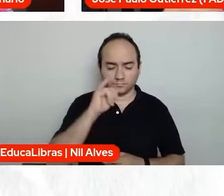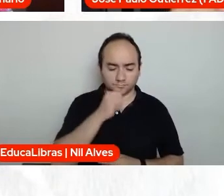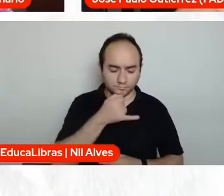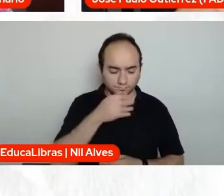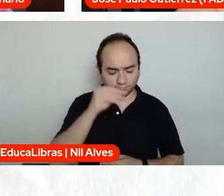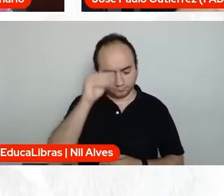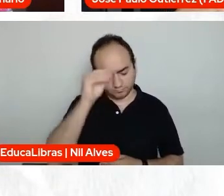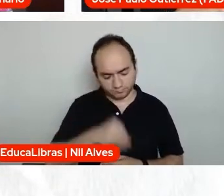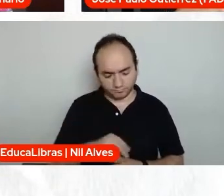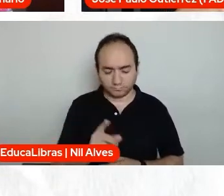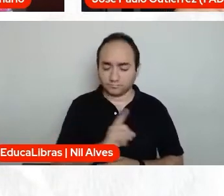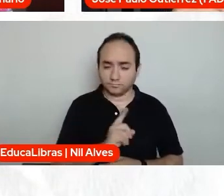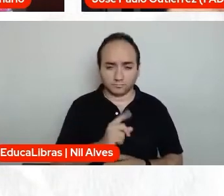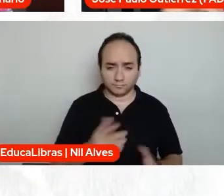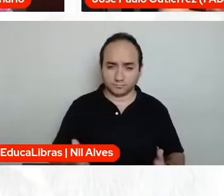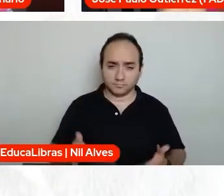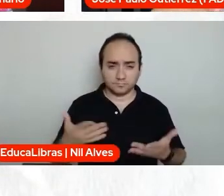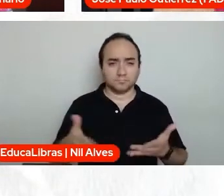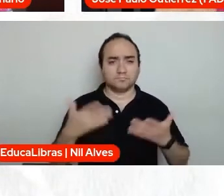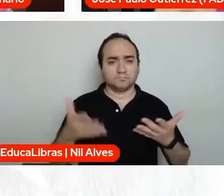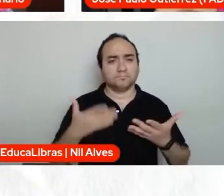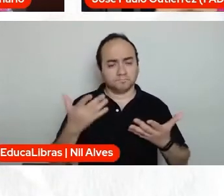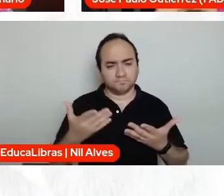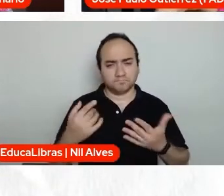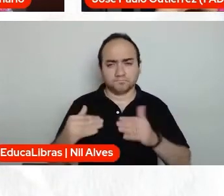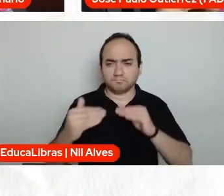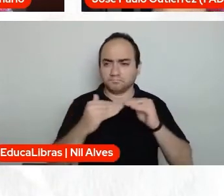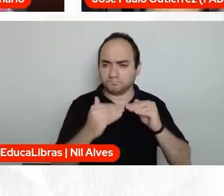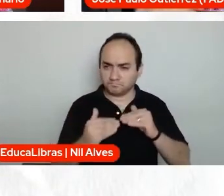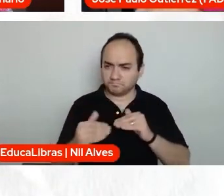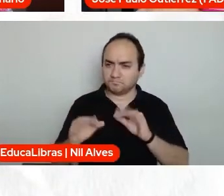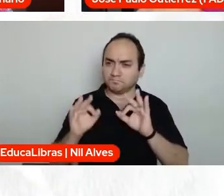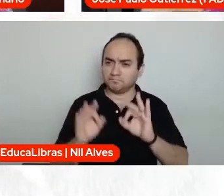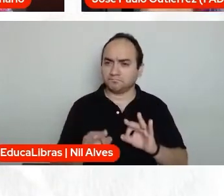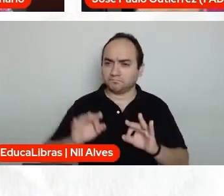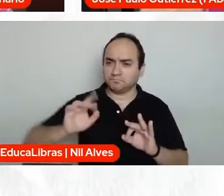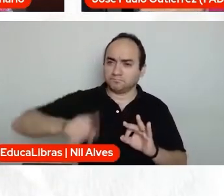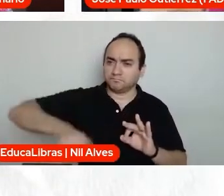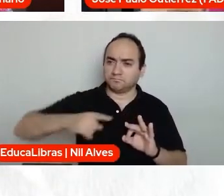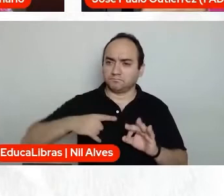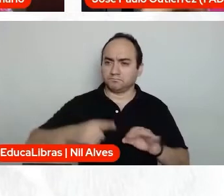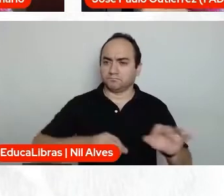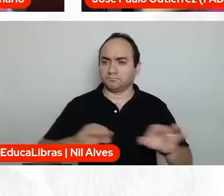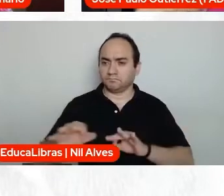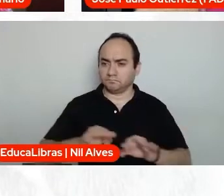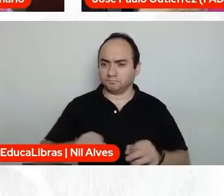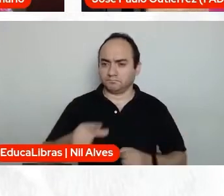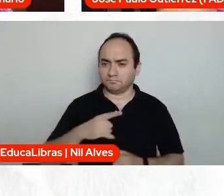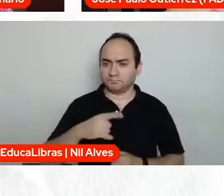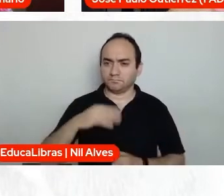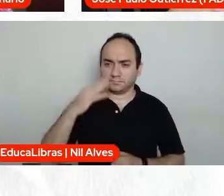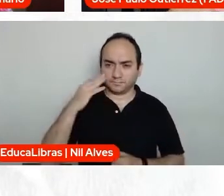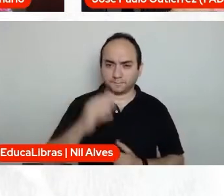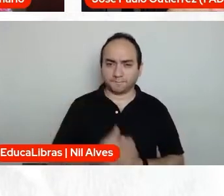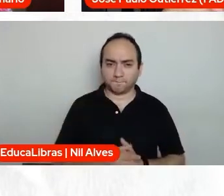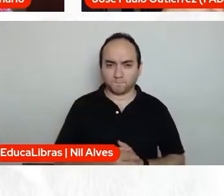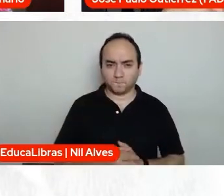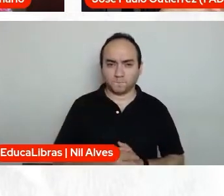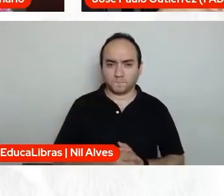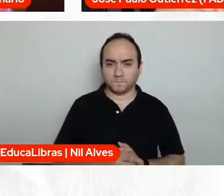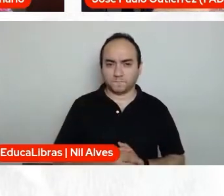resistência, né? É a nossa concordância, é o nosso amor a essa temática que mantém essas